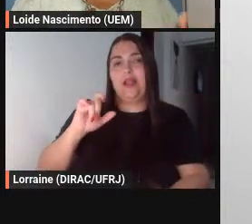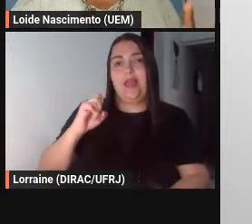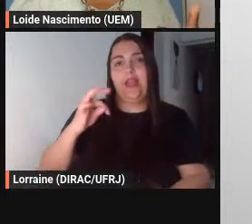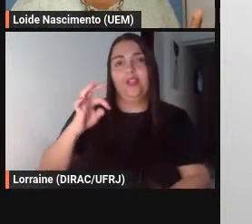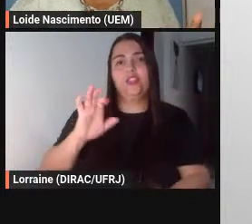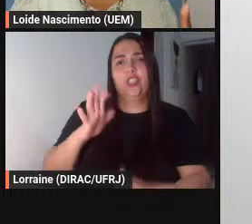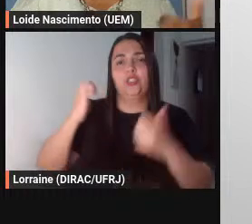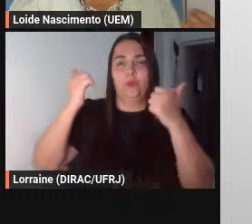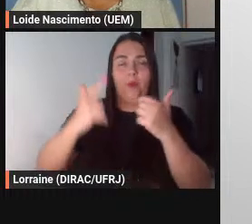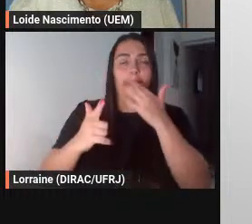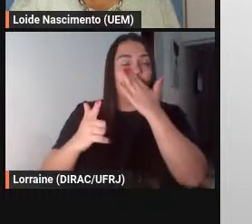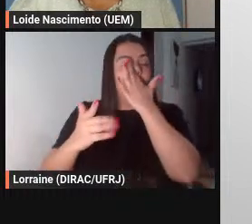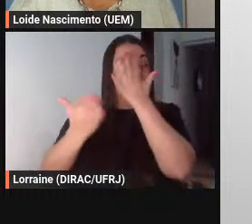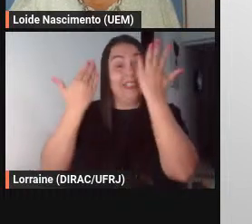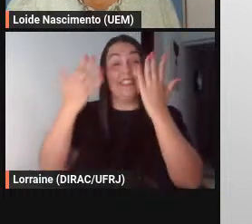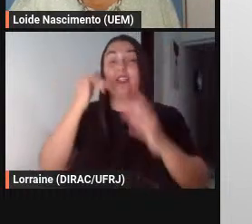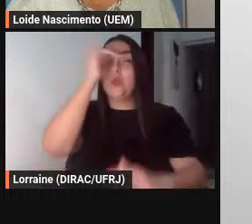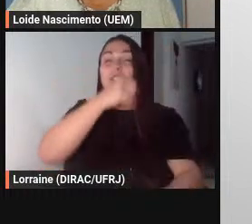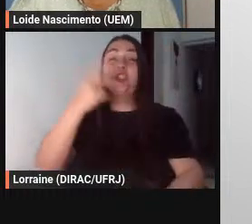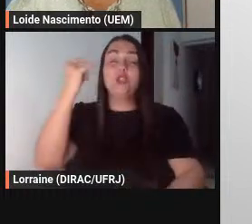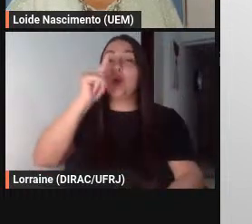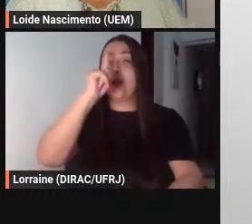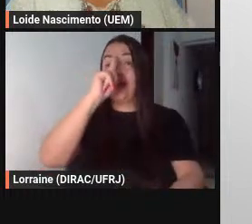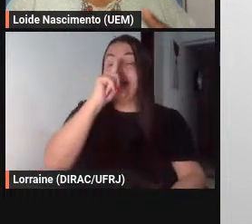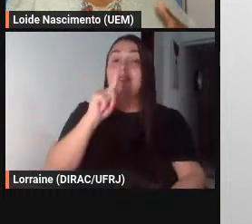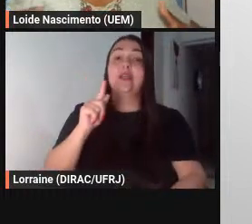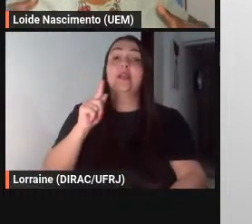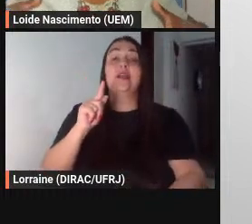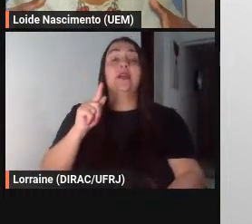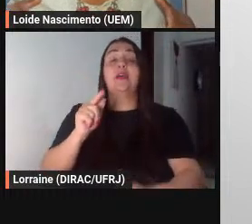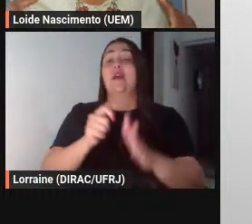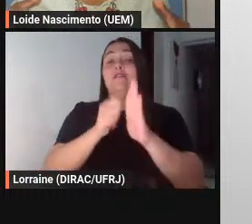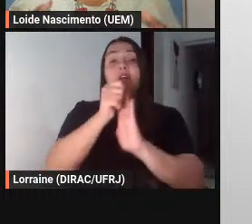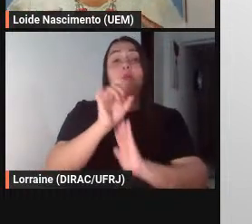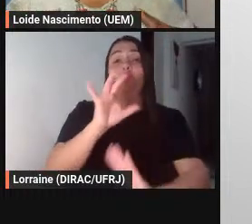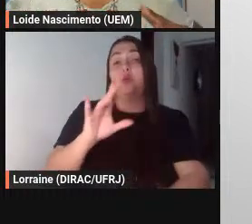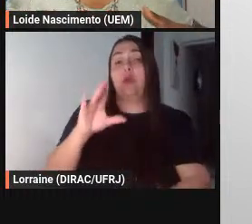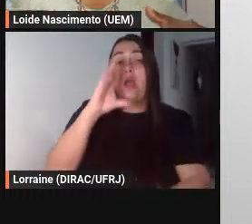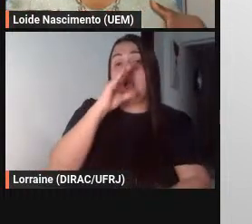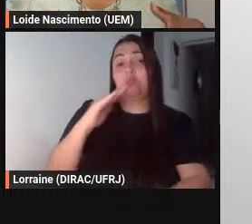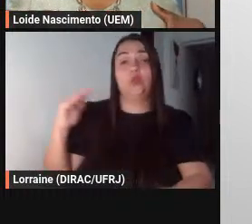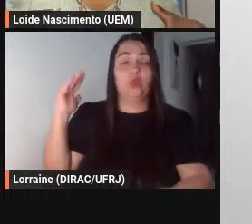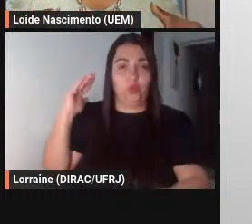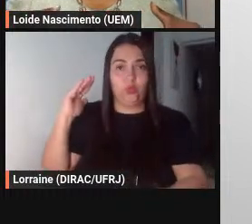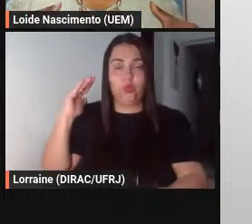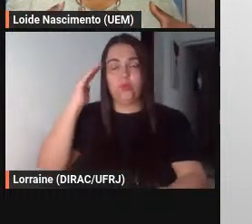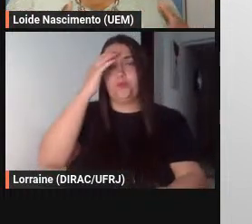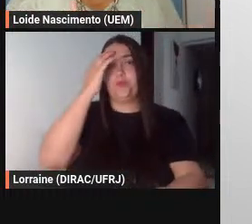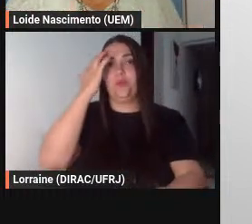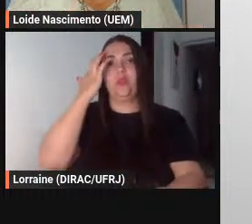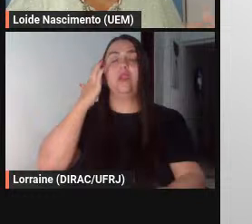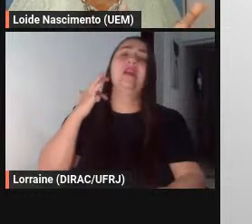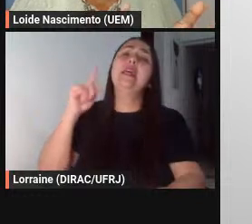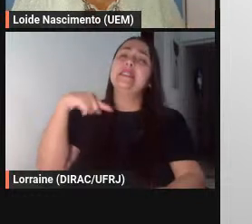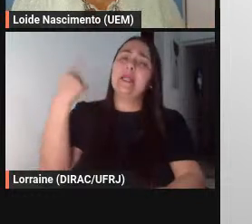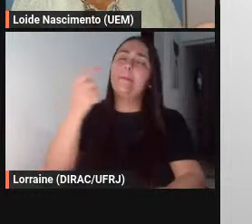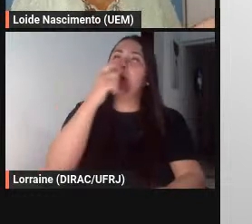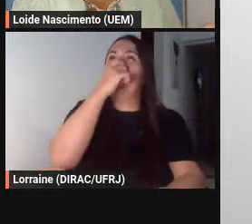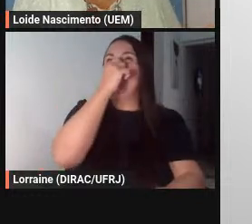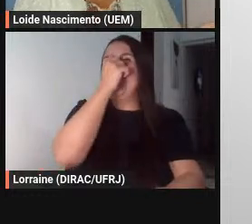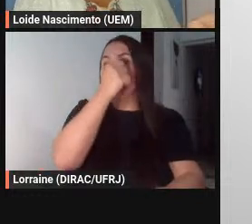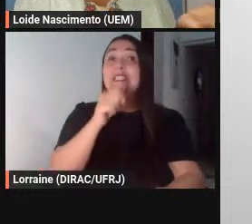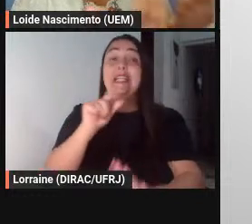a fábula era para adulto não é depois a literatura infantil praticamente toma a